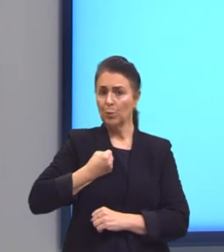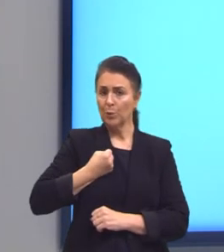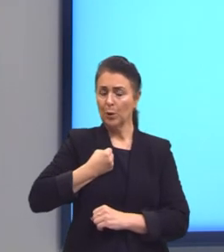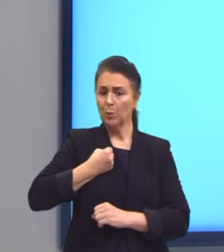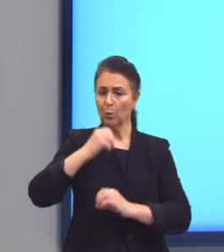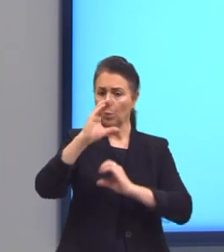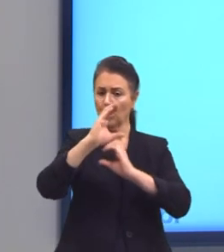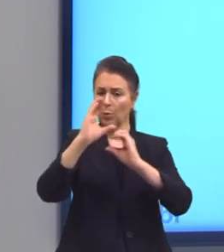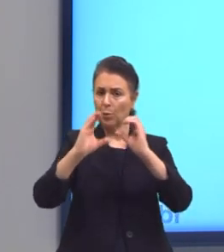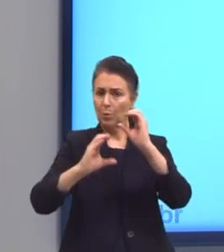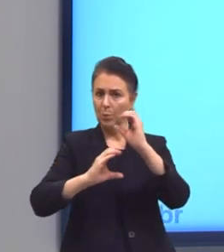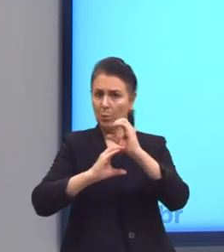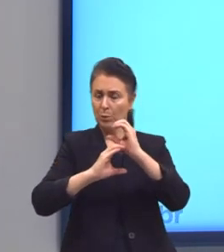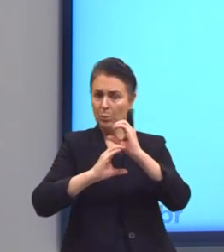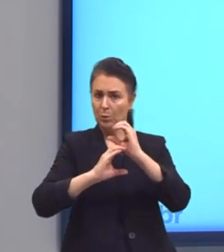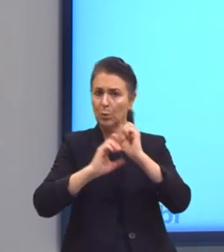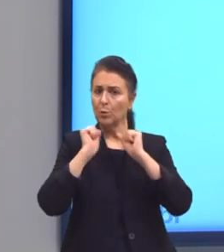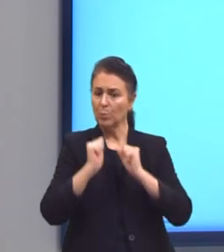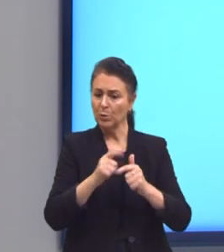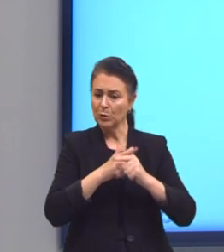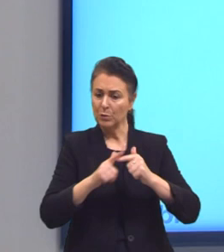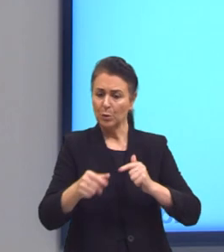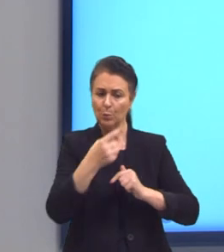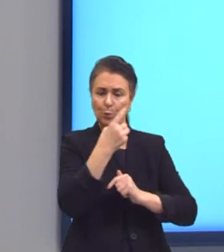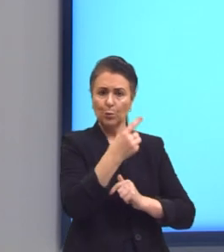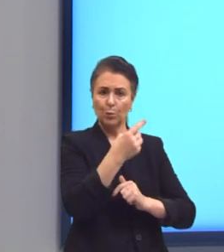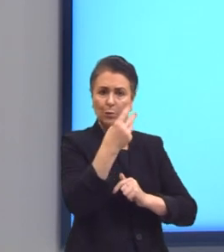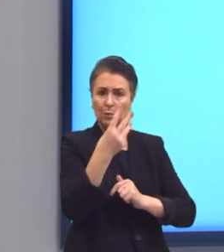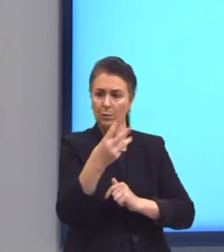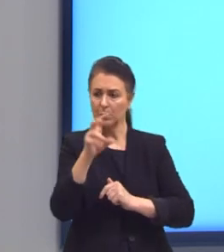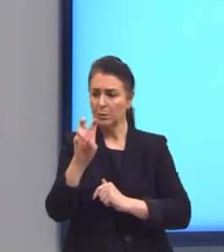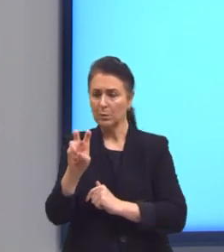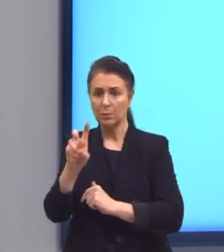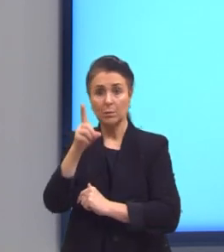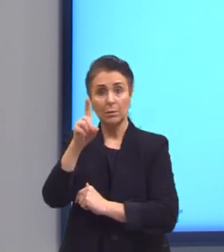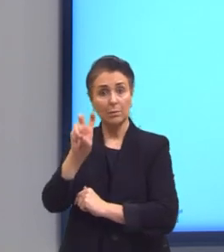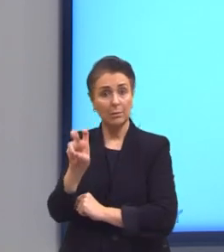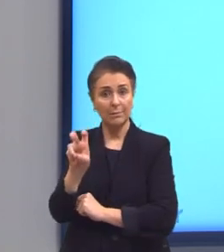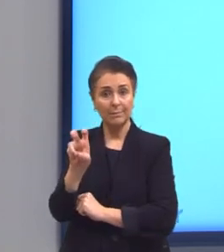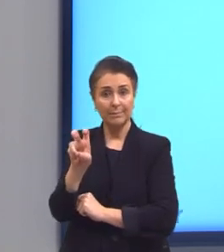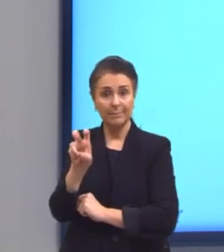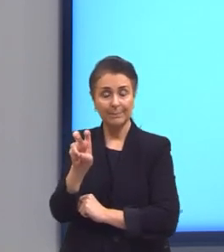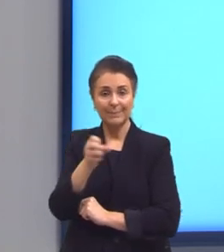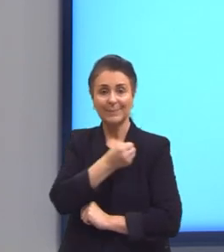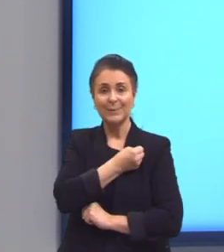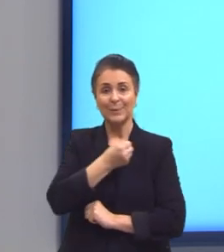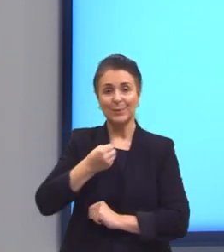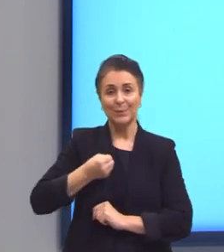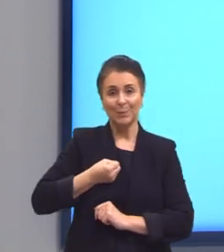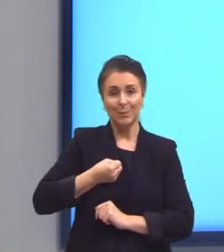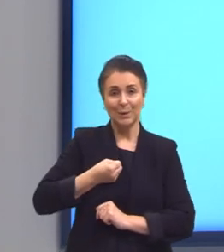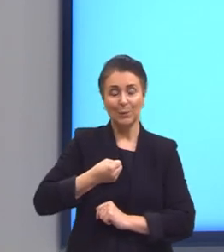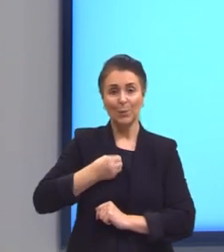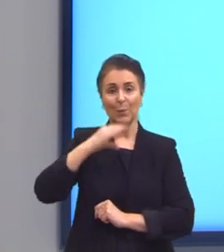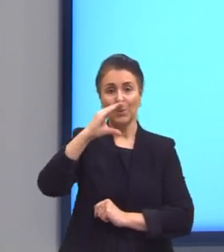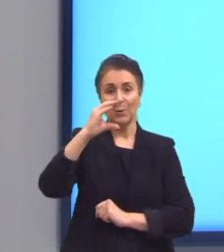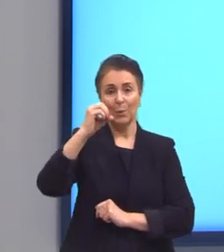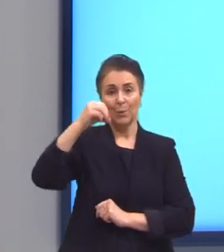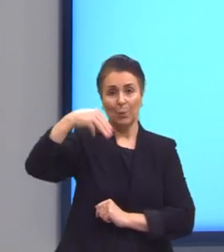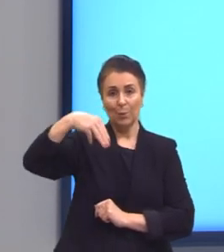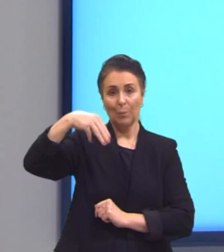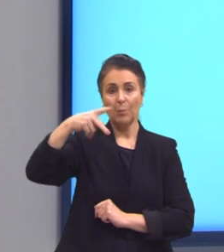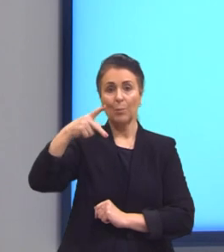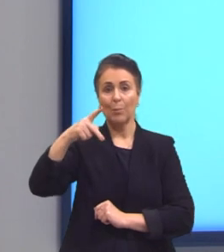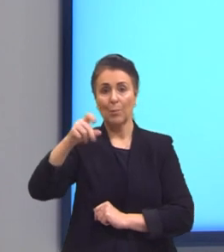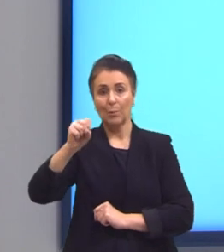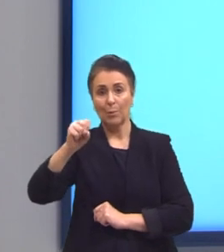ele dá para dividir por 1, por 3, por 5 e por 15. Ele é chamado, então, de número composto, tá?